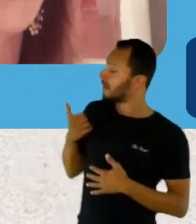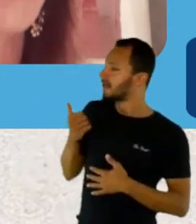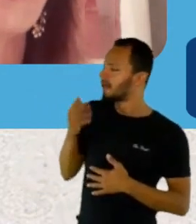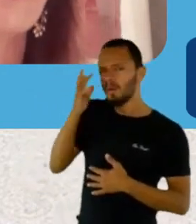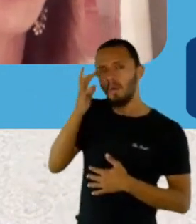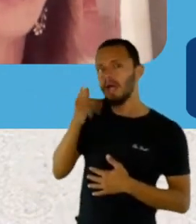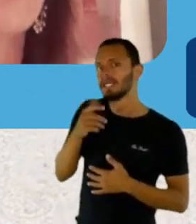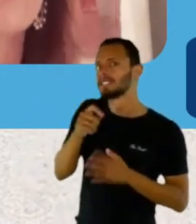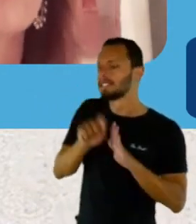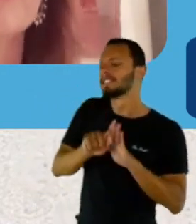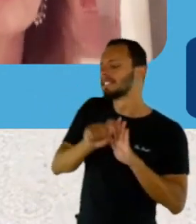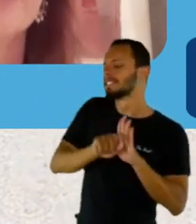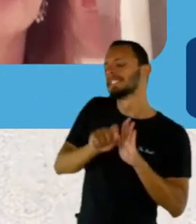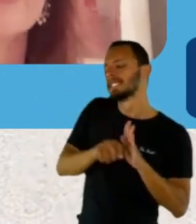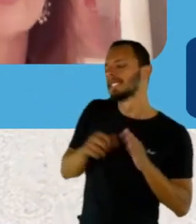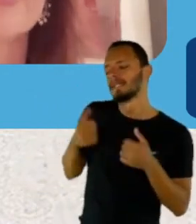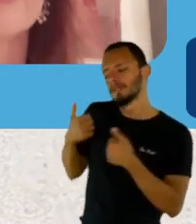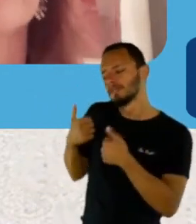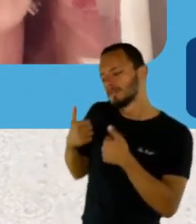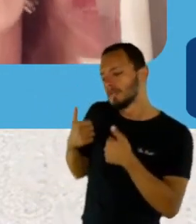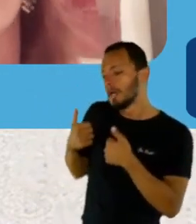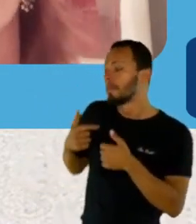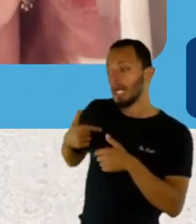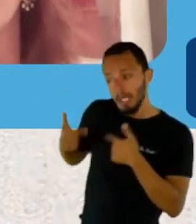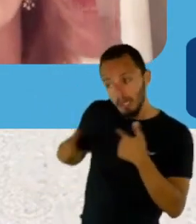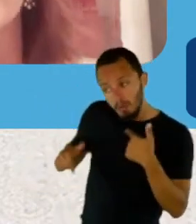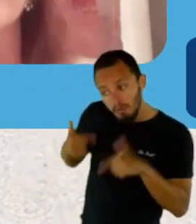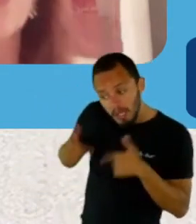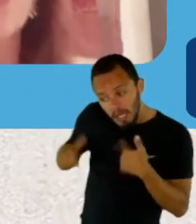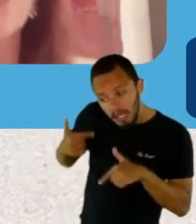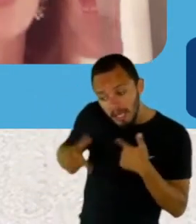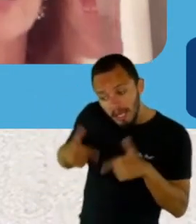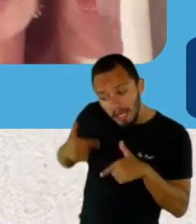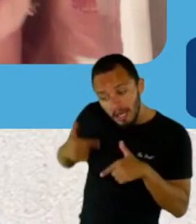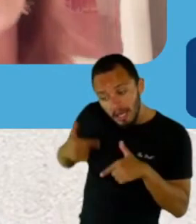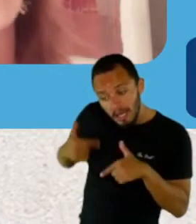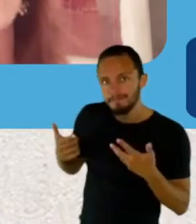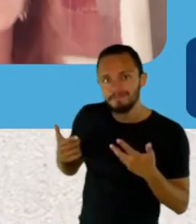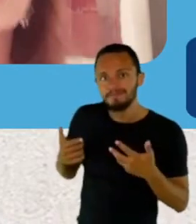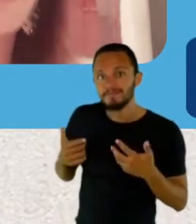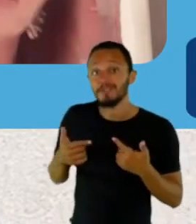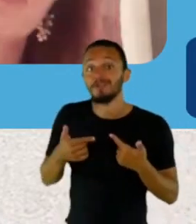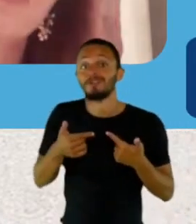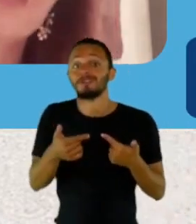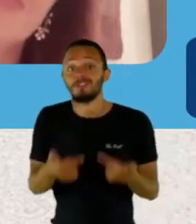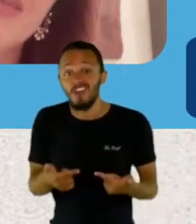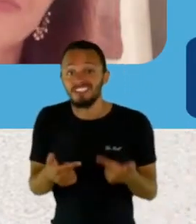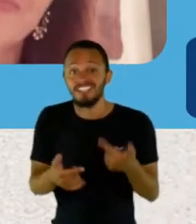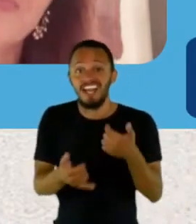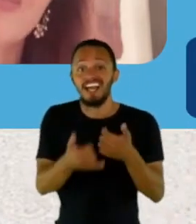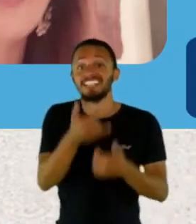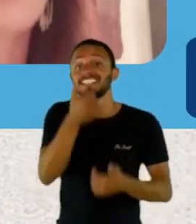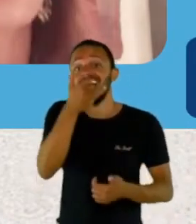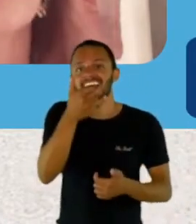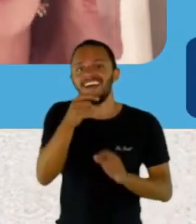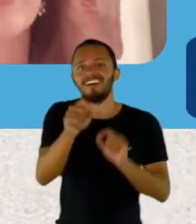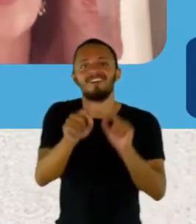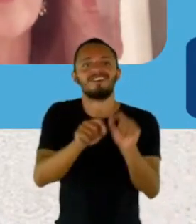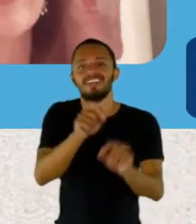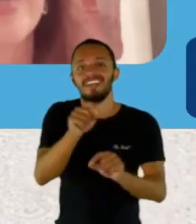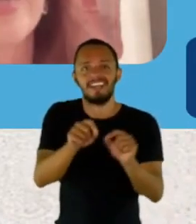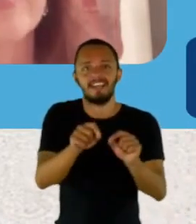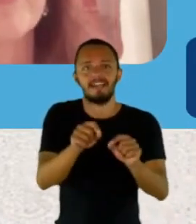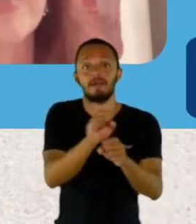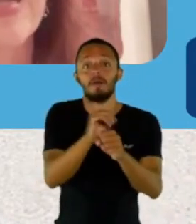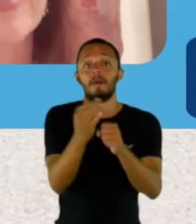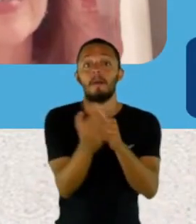empreitada aí, menina sorte ou azar é que logo depois chegou a pandemia, e a gente ficou